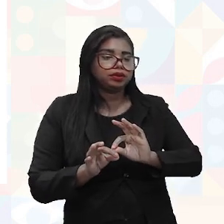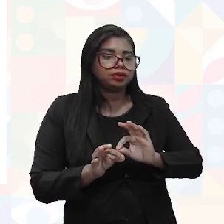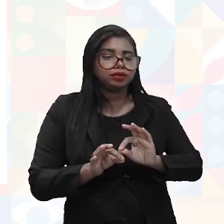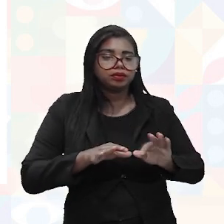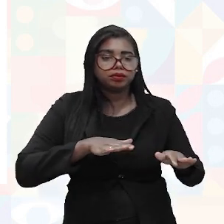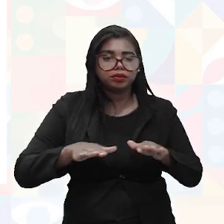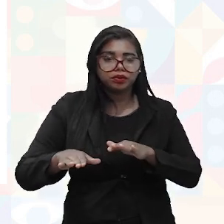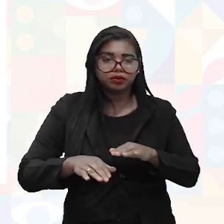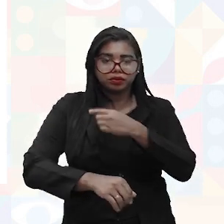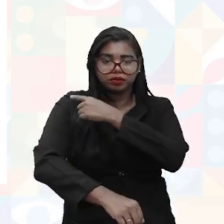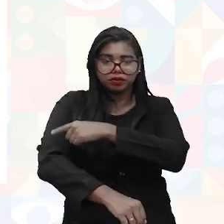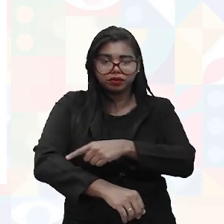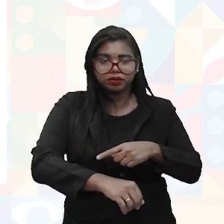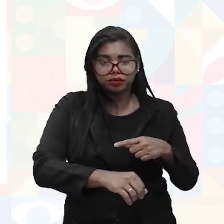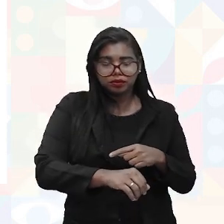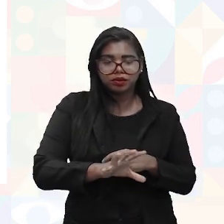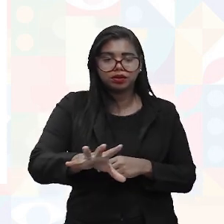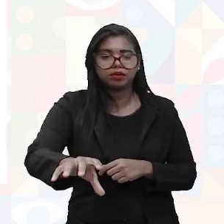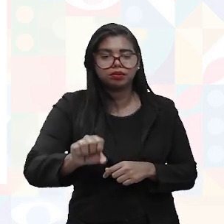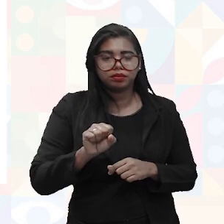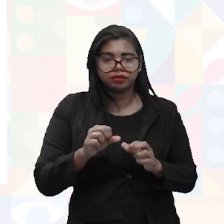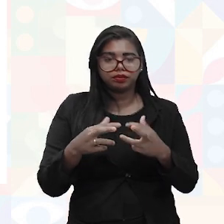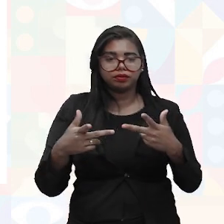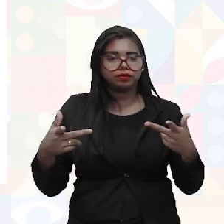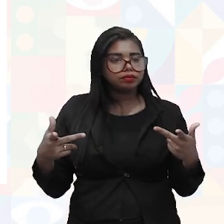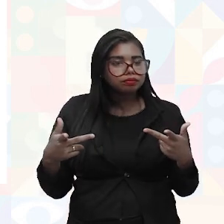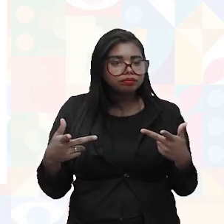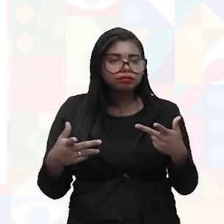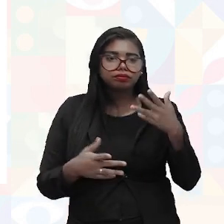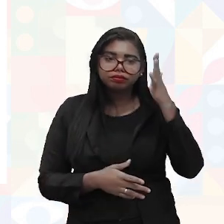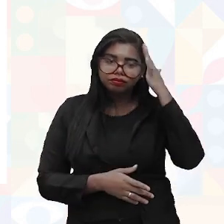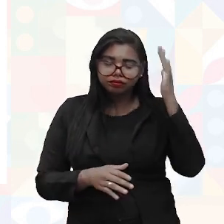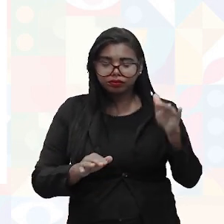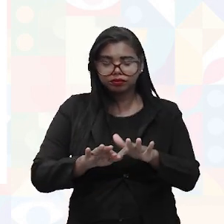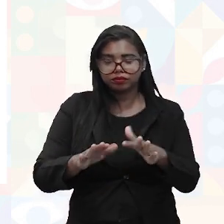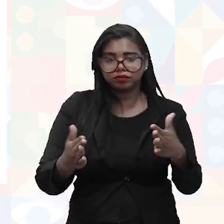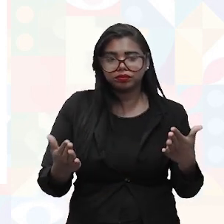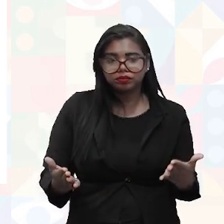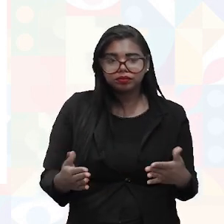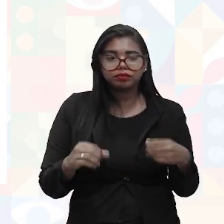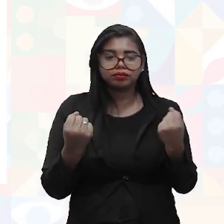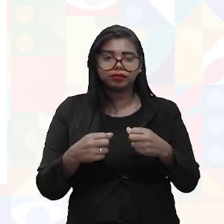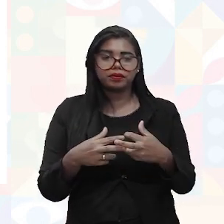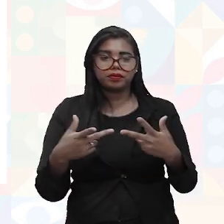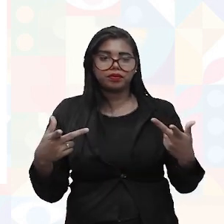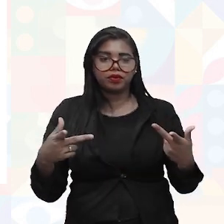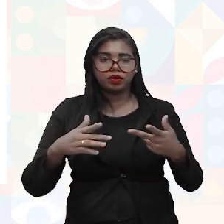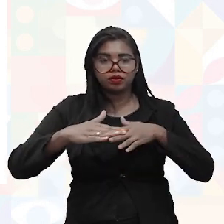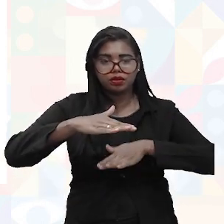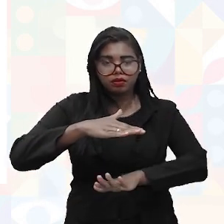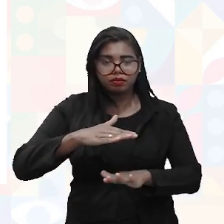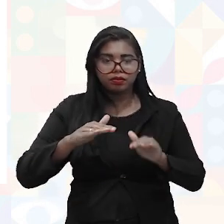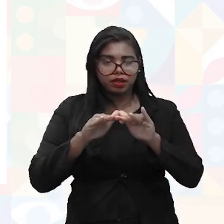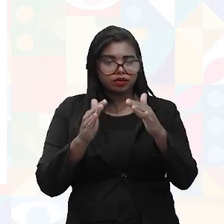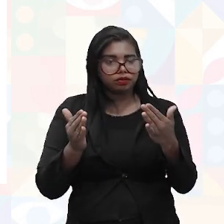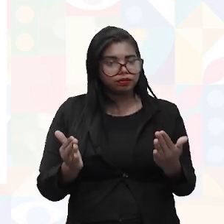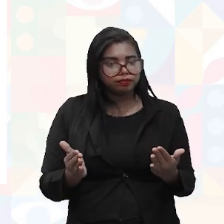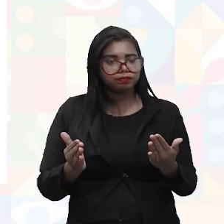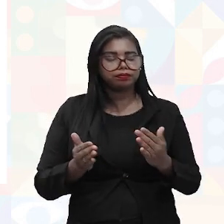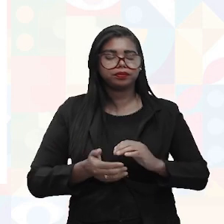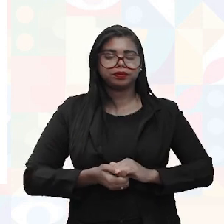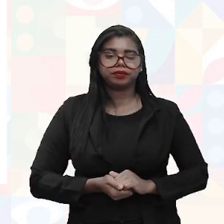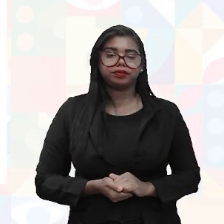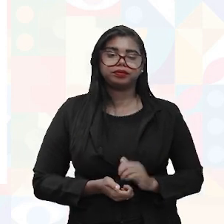movimento dos braços, para pegar alguma coisa, seja ali naquele campo, onde está a mesa, onde então precisa pegar uma coisa embaixo. Para o trabalho